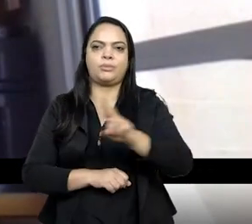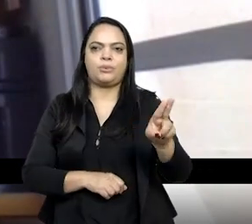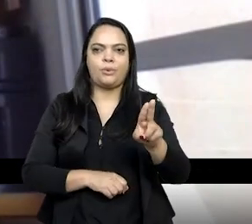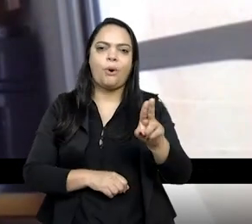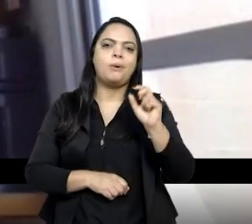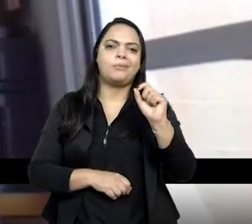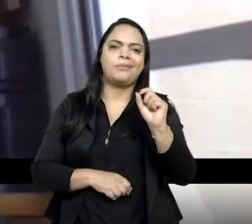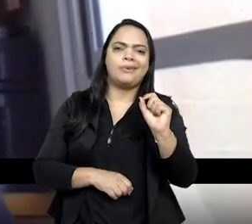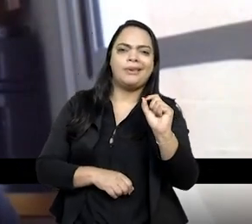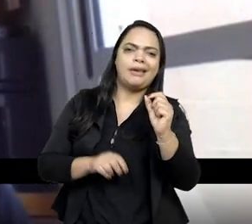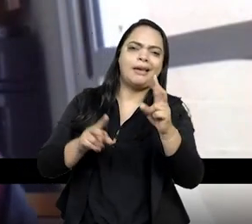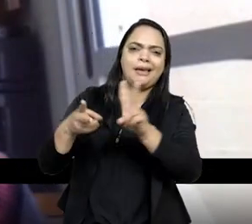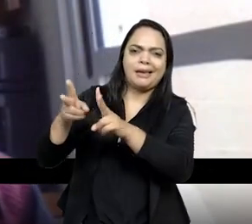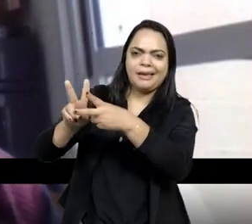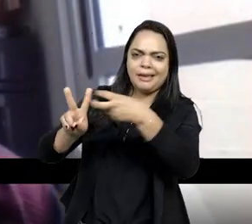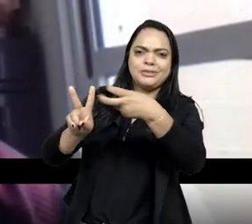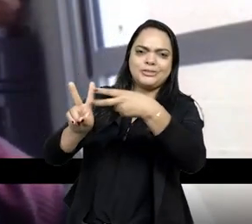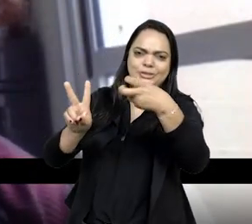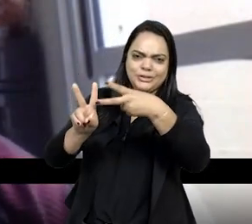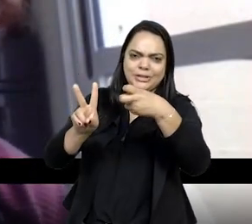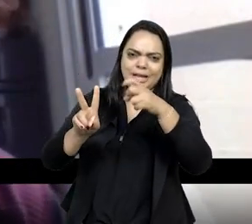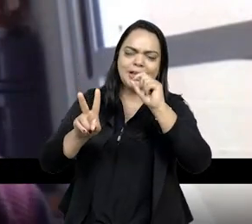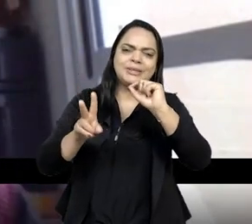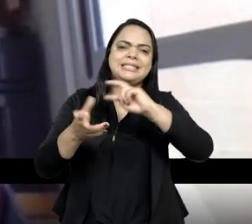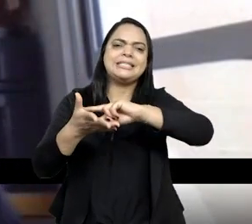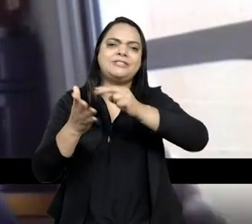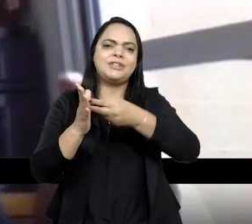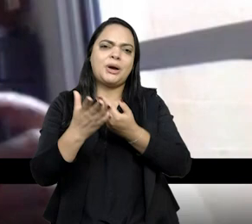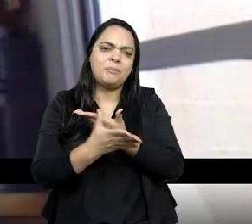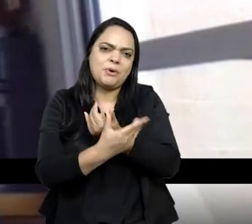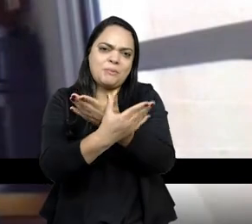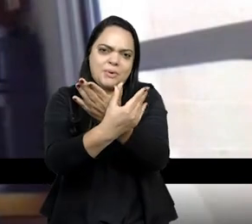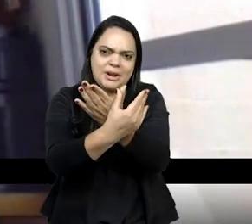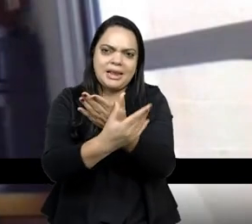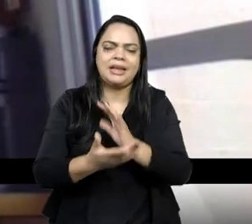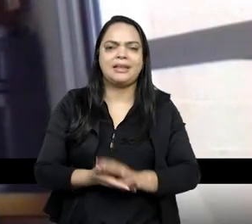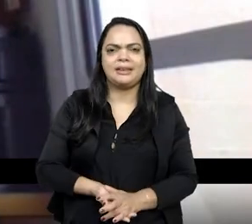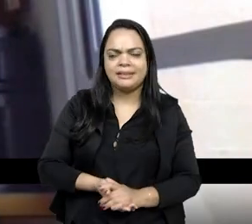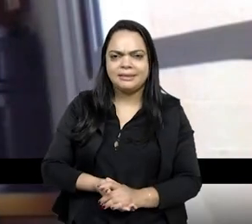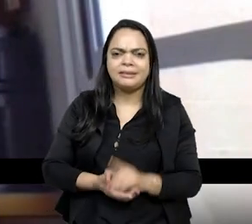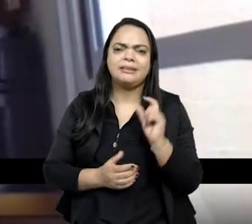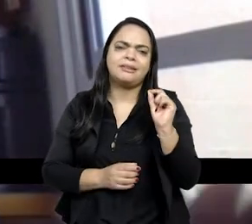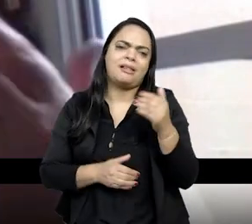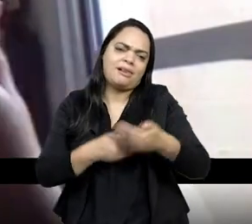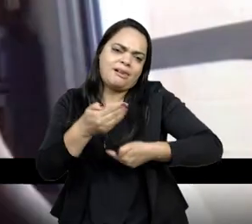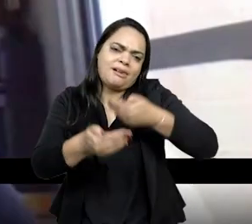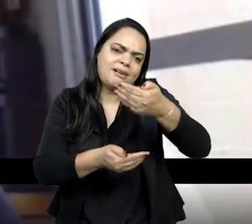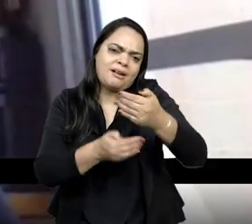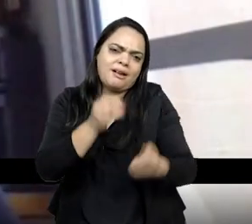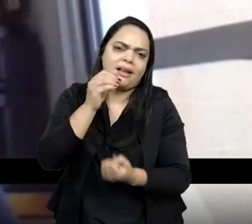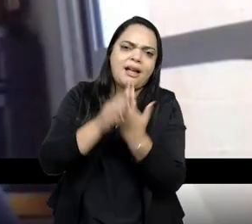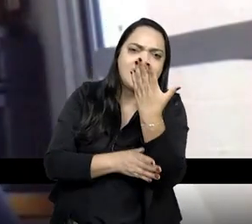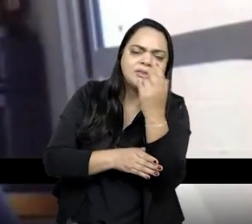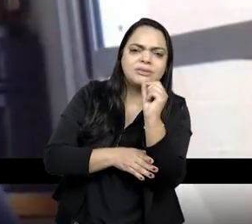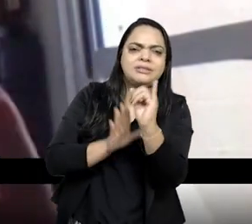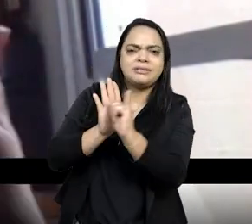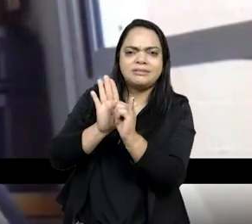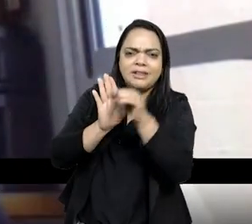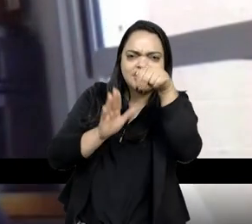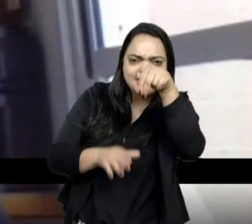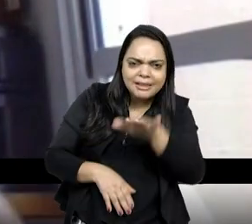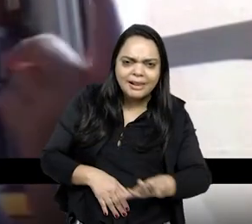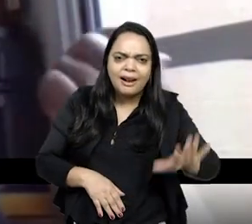Então, e foi trocado justamente nesse processo, né, de construção de uma identidade nacional, que, de certa forma,